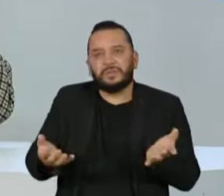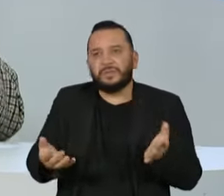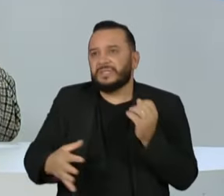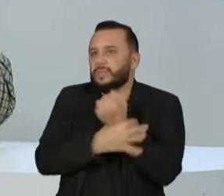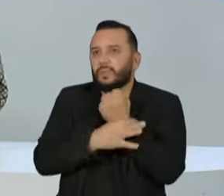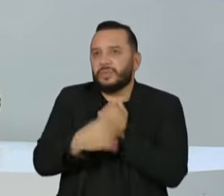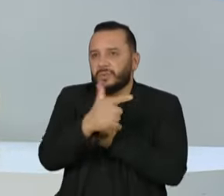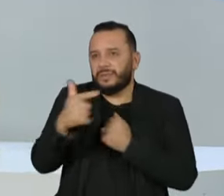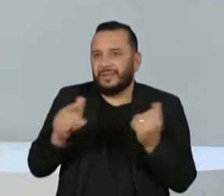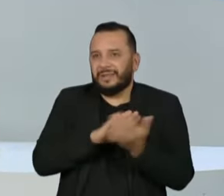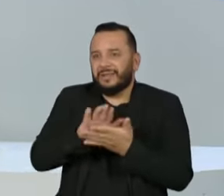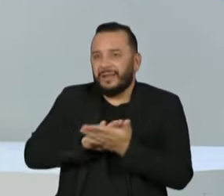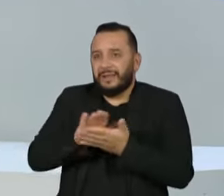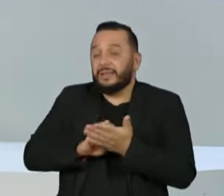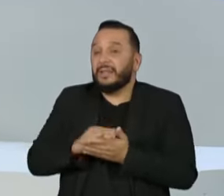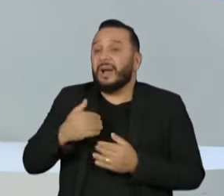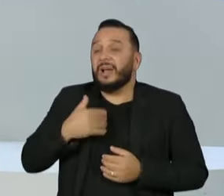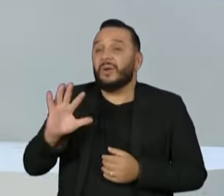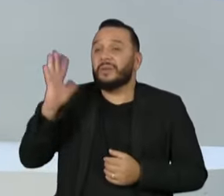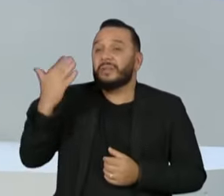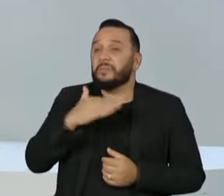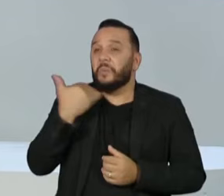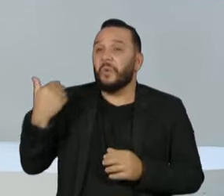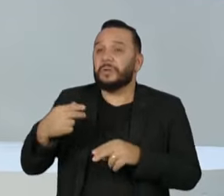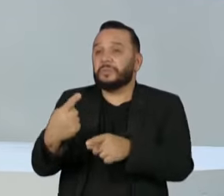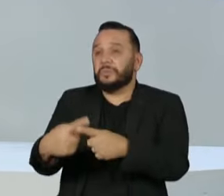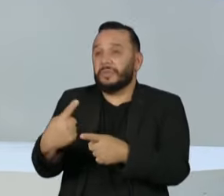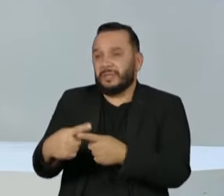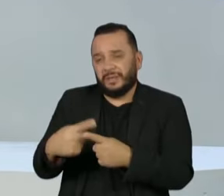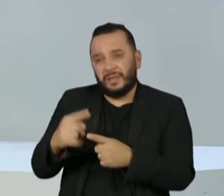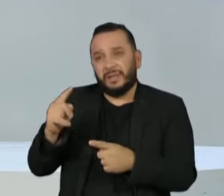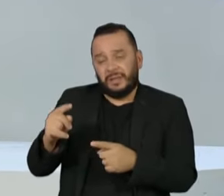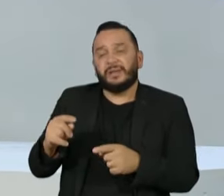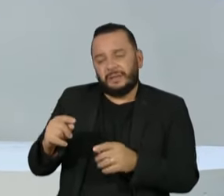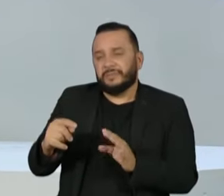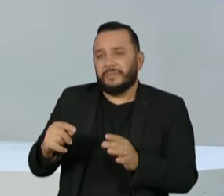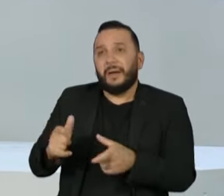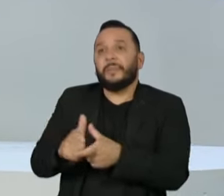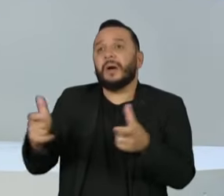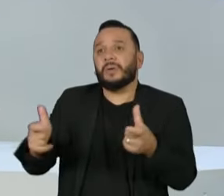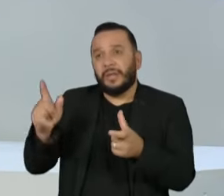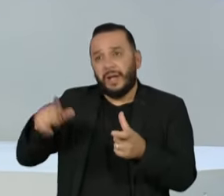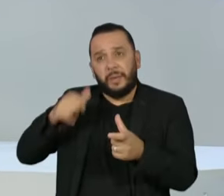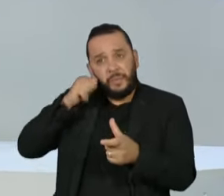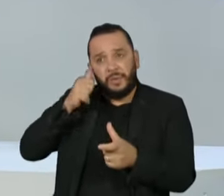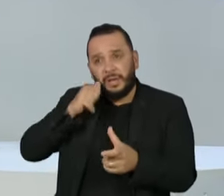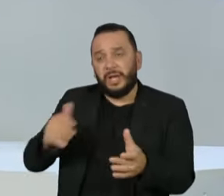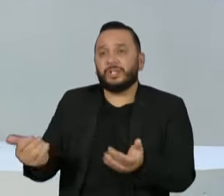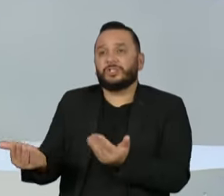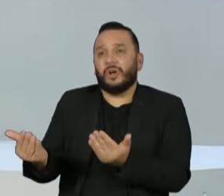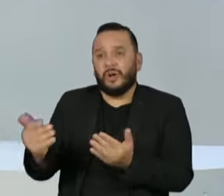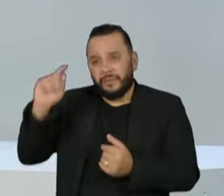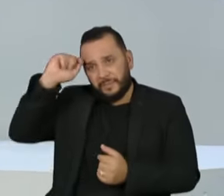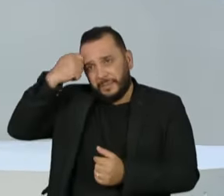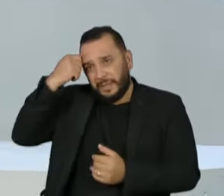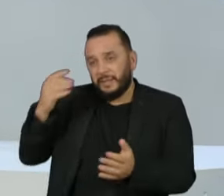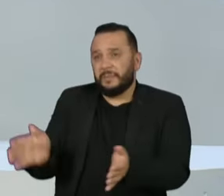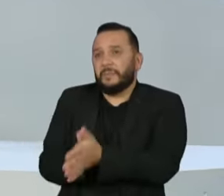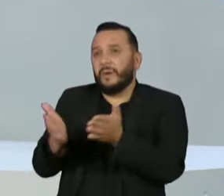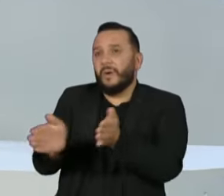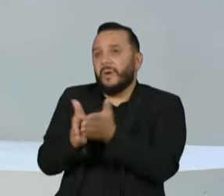E a gravidade e a morte desses casos estão diretamente ligadas à classe social. Na maioria das vezes são mulheres, jovens, pretas, que não